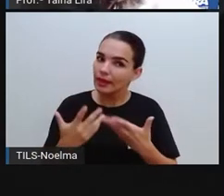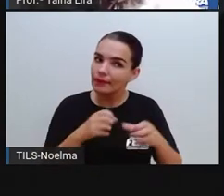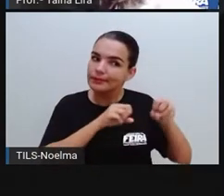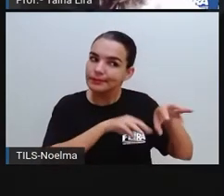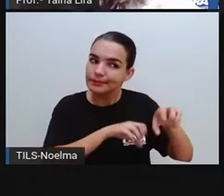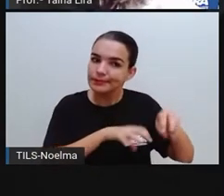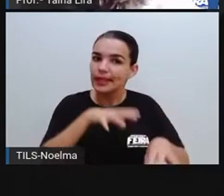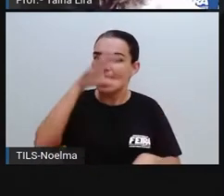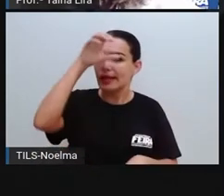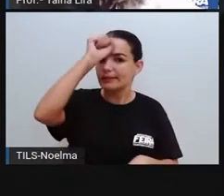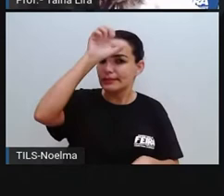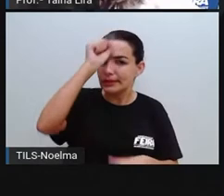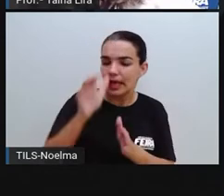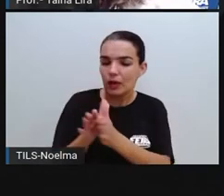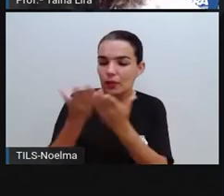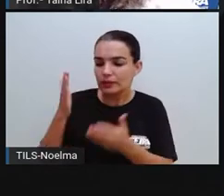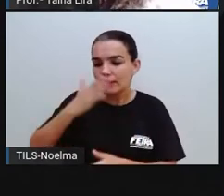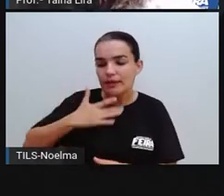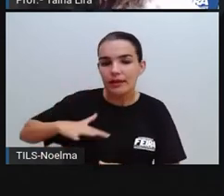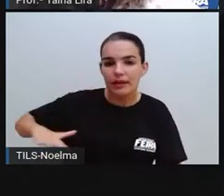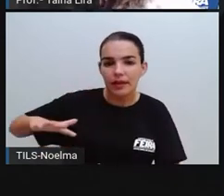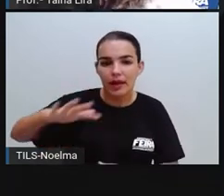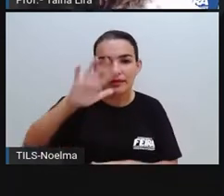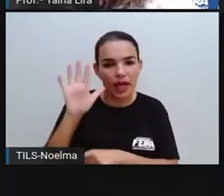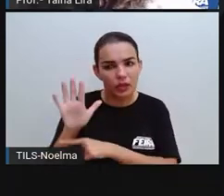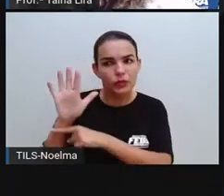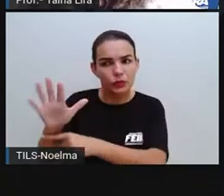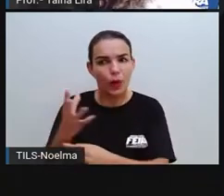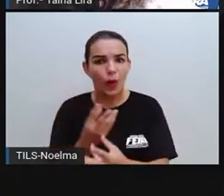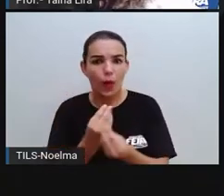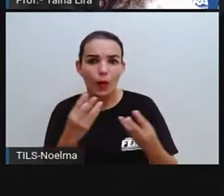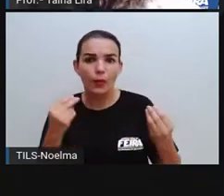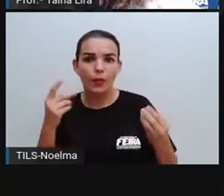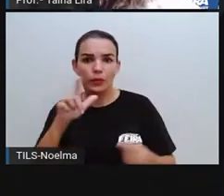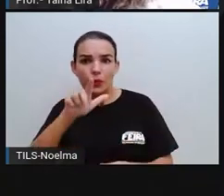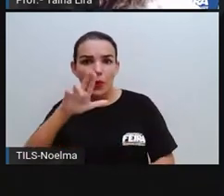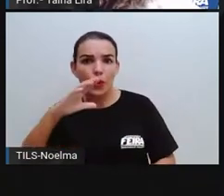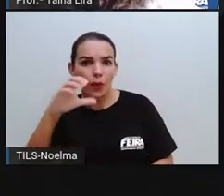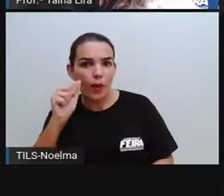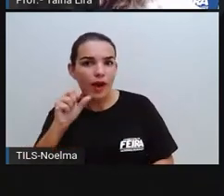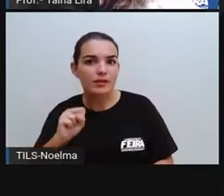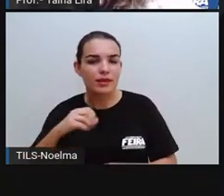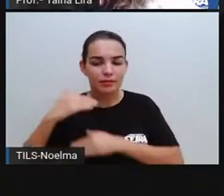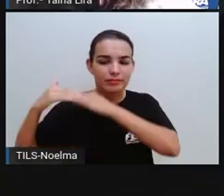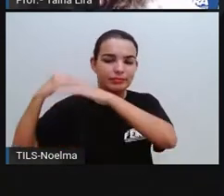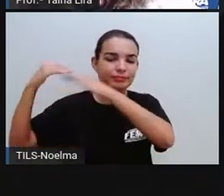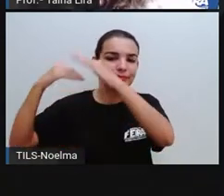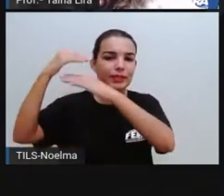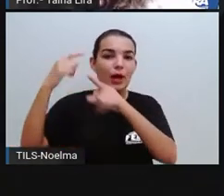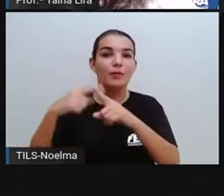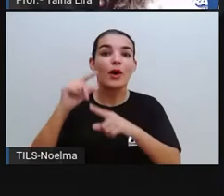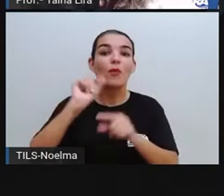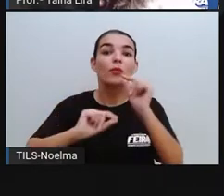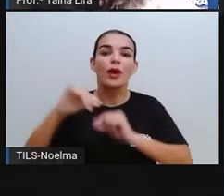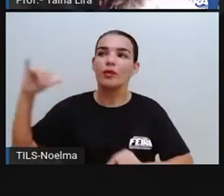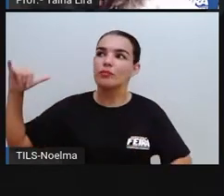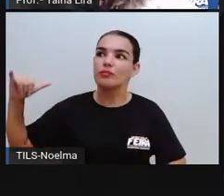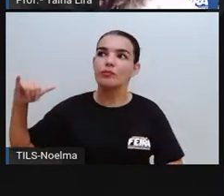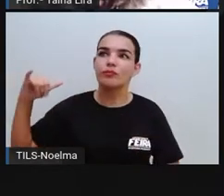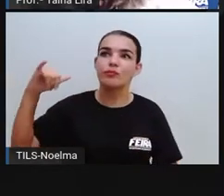aprendida quando era criança, ajudou muito em sua carreira, pois um piloto de avião